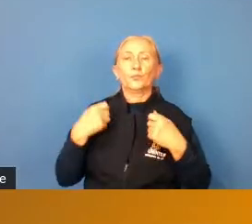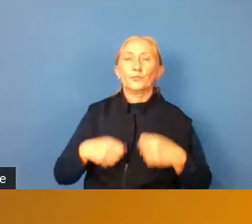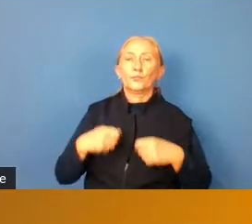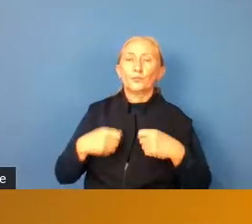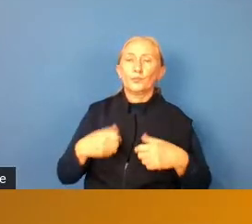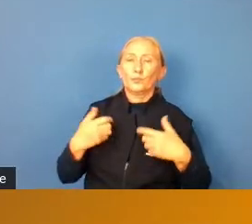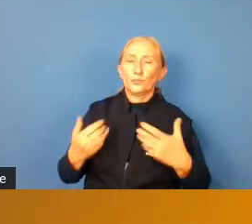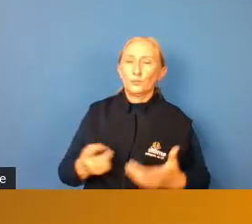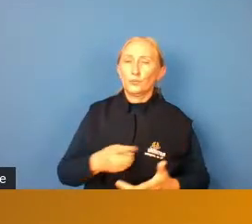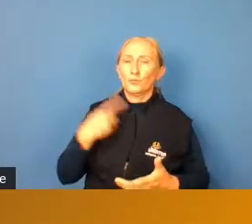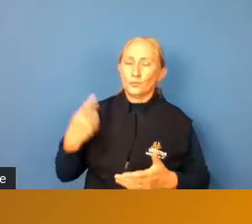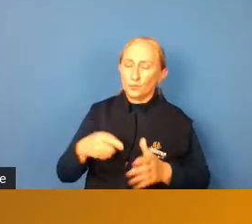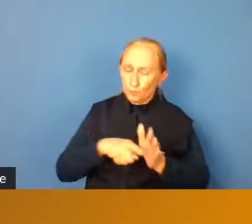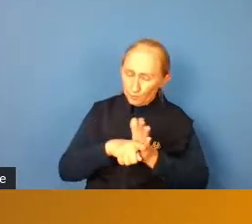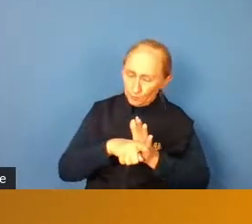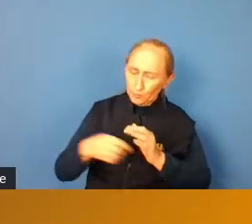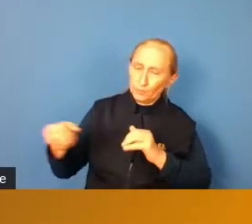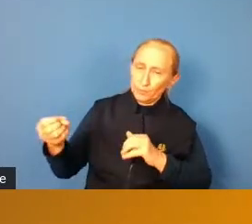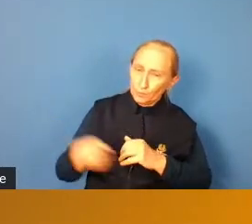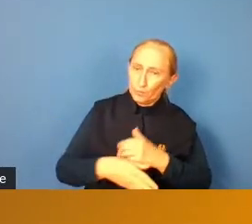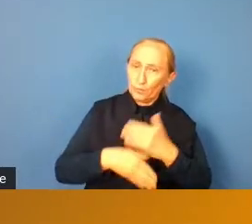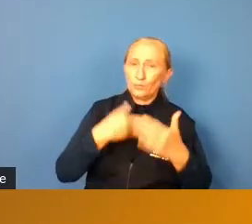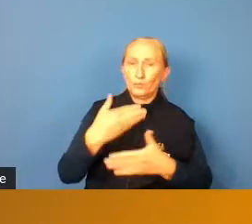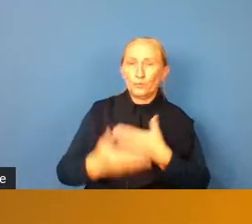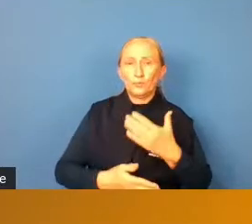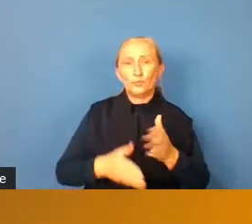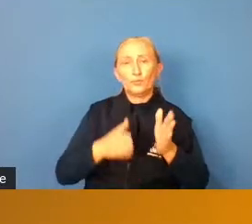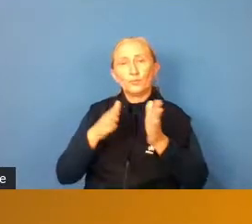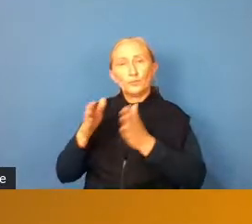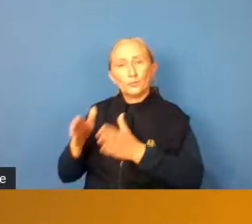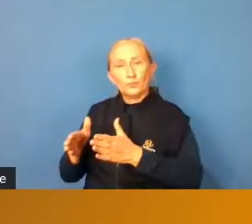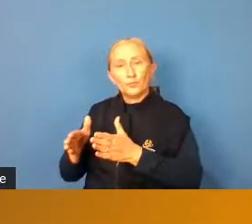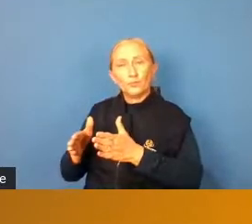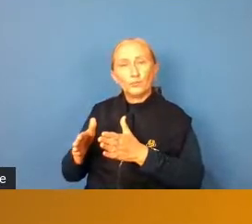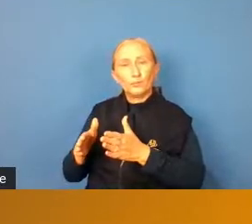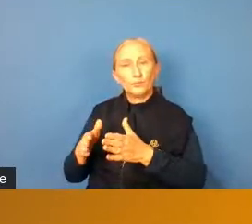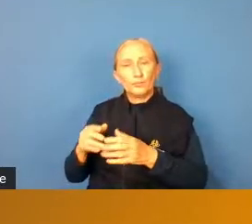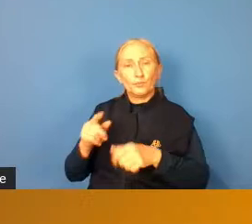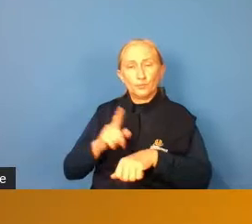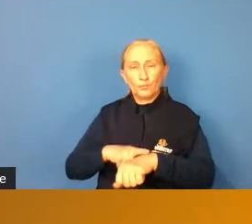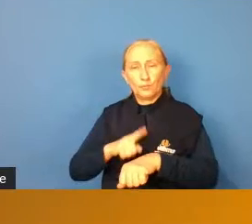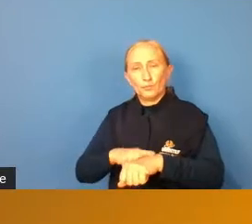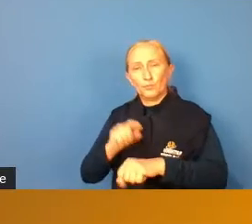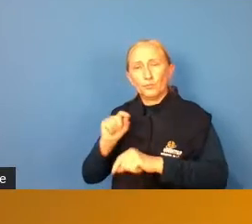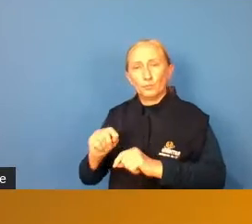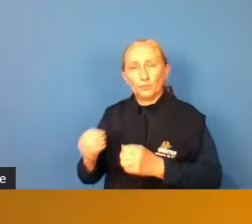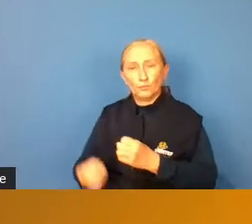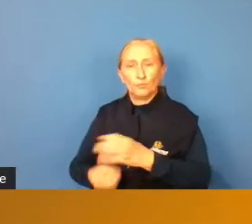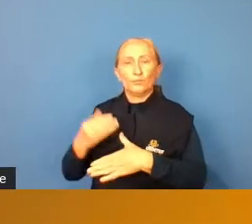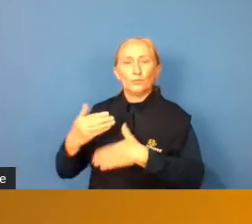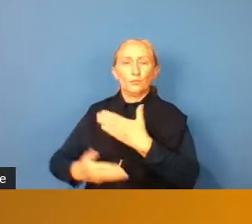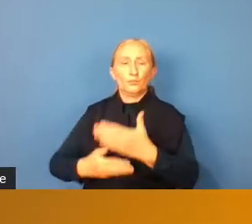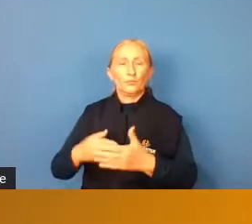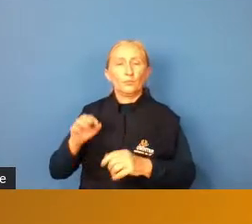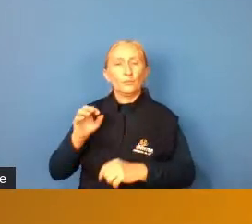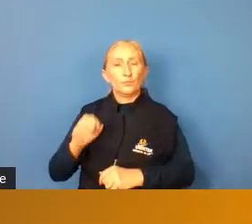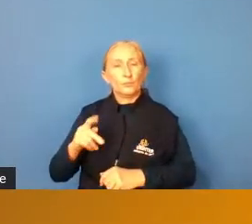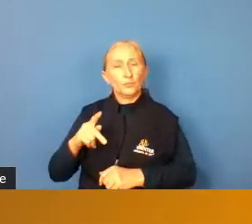de novas pesquisas né pra fazer essa parte de fomento aí nessa posição